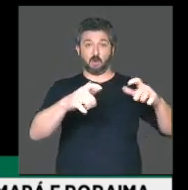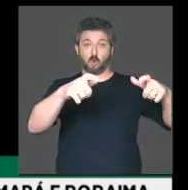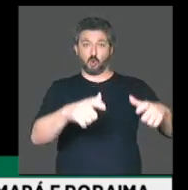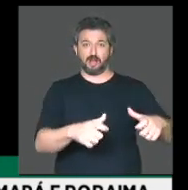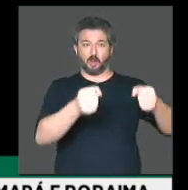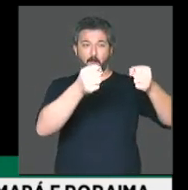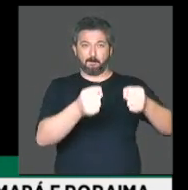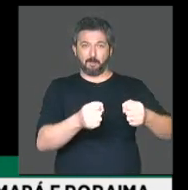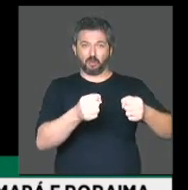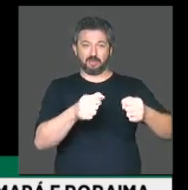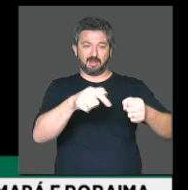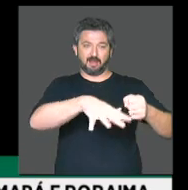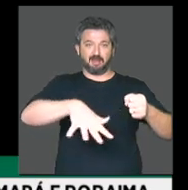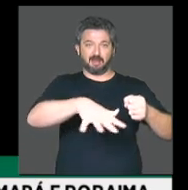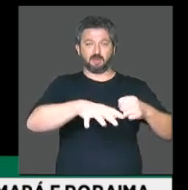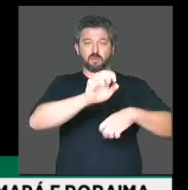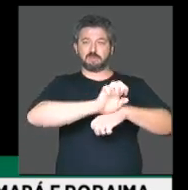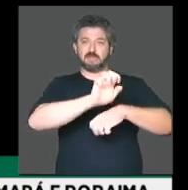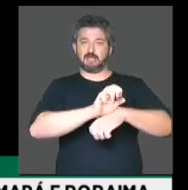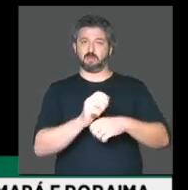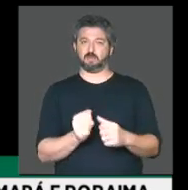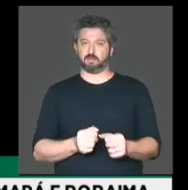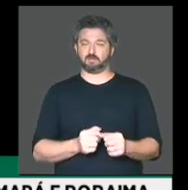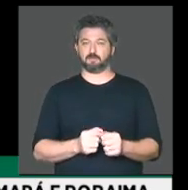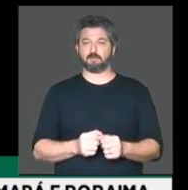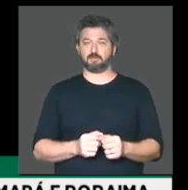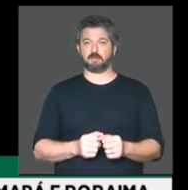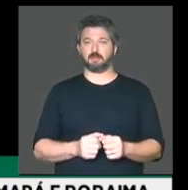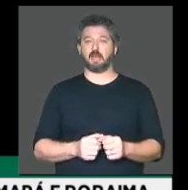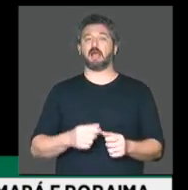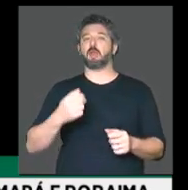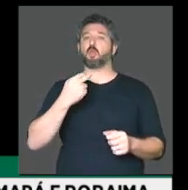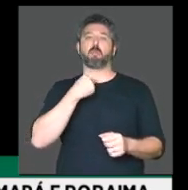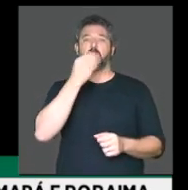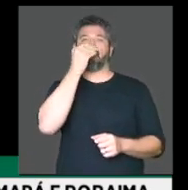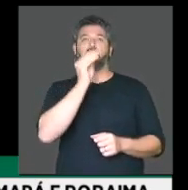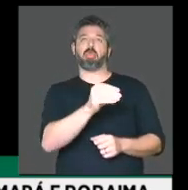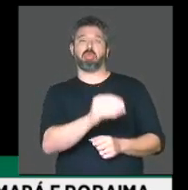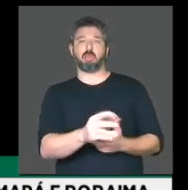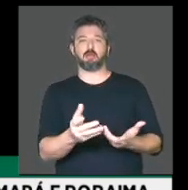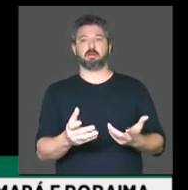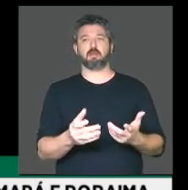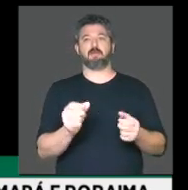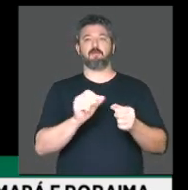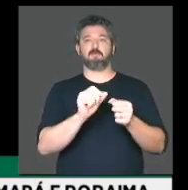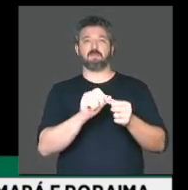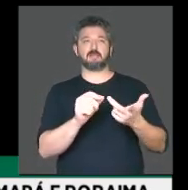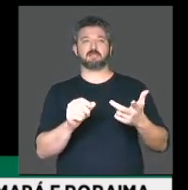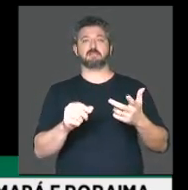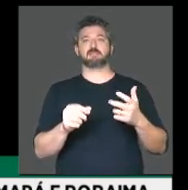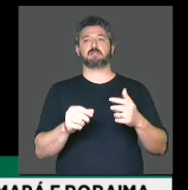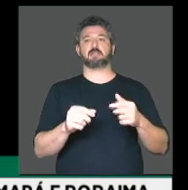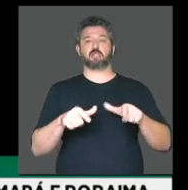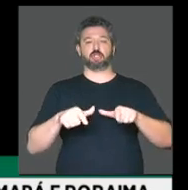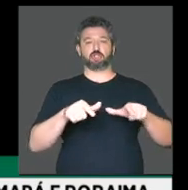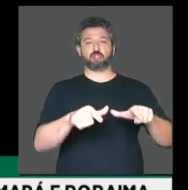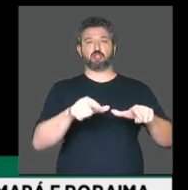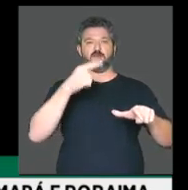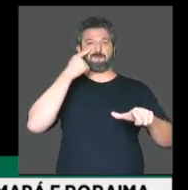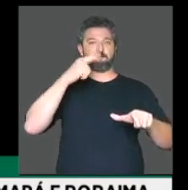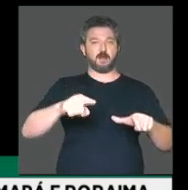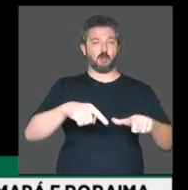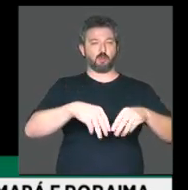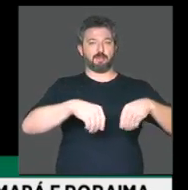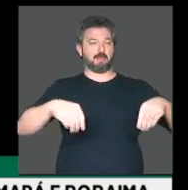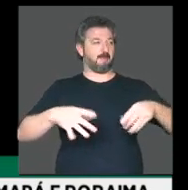de poder local. Não podemos desconsiderar a possibilidade de produção de lavagem de títulos fraudulentos de